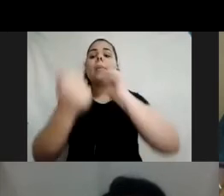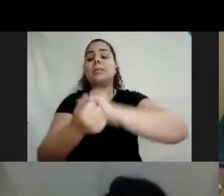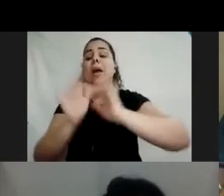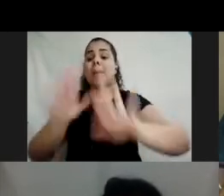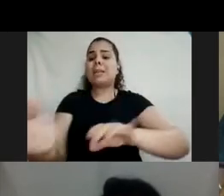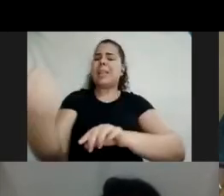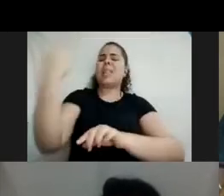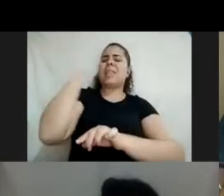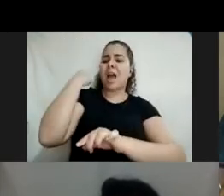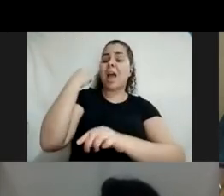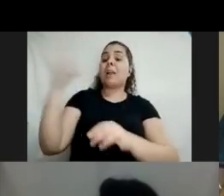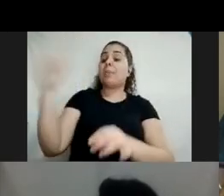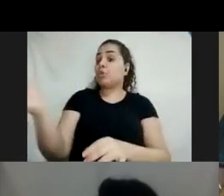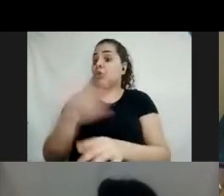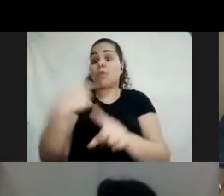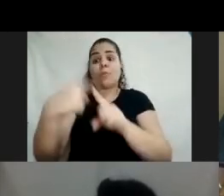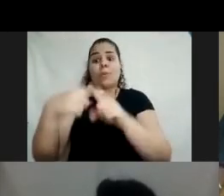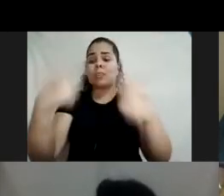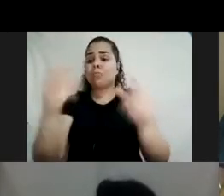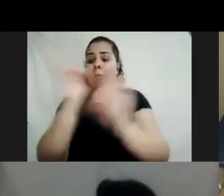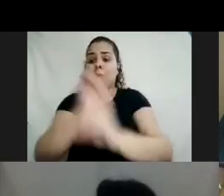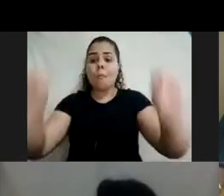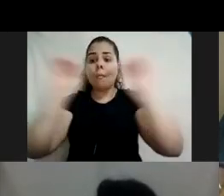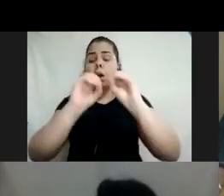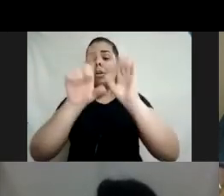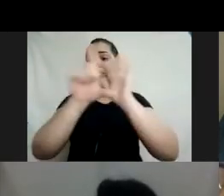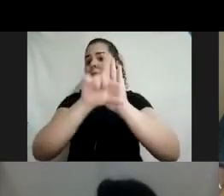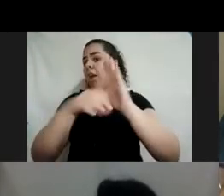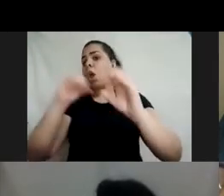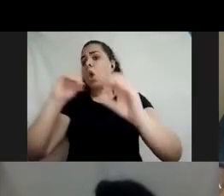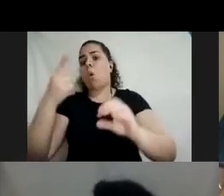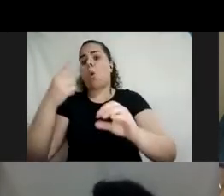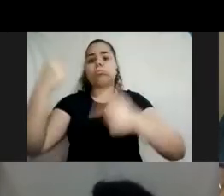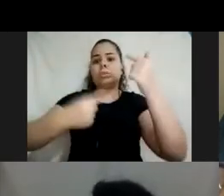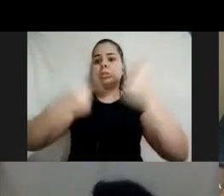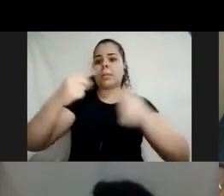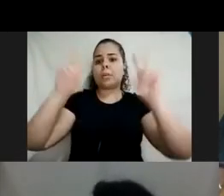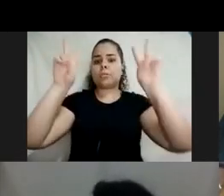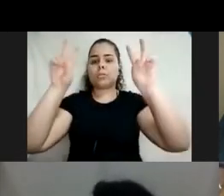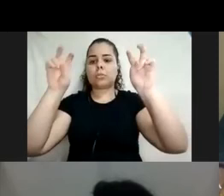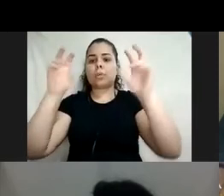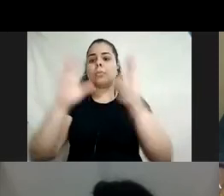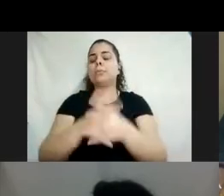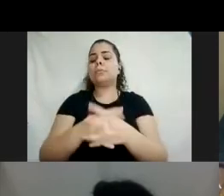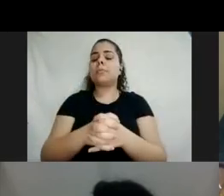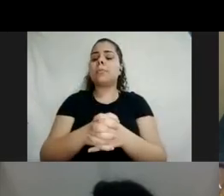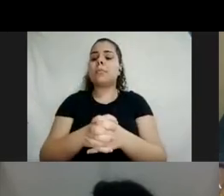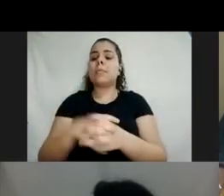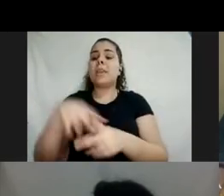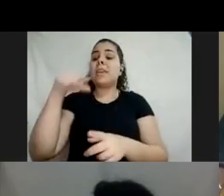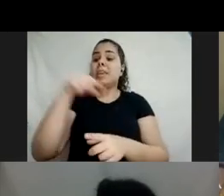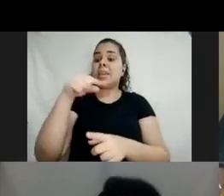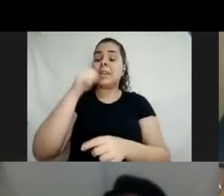inovador, porque não tinha normativa nenhuma, nem nenhuma discussão sobre isso. E a Lara disse que ela teve, assim, diversos feedbacks